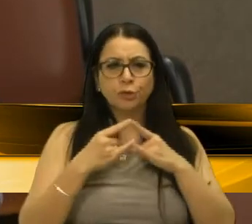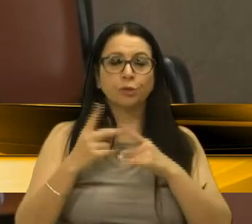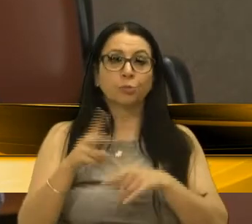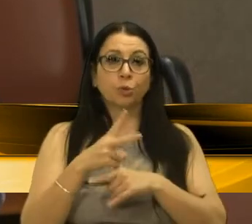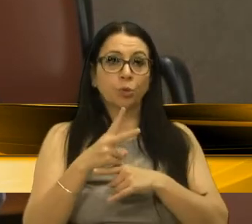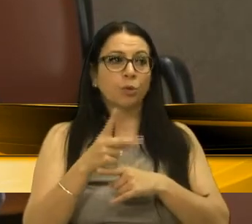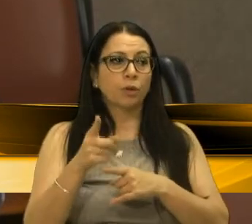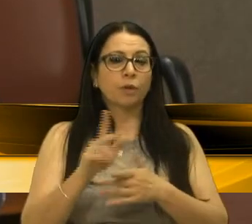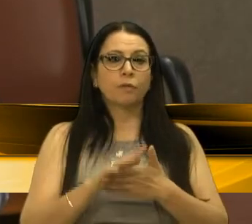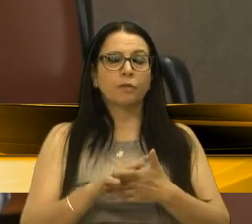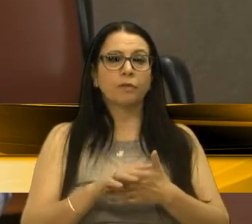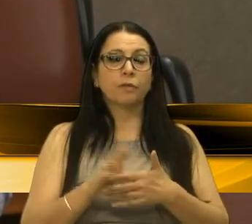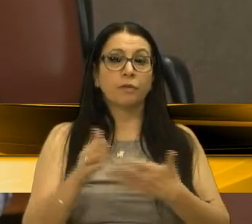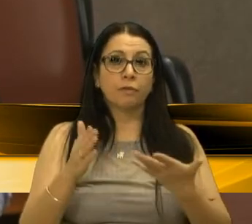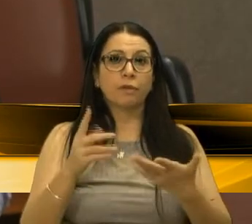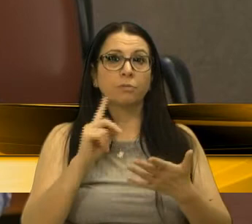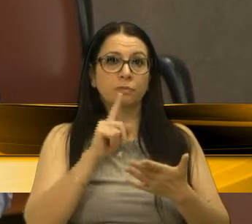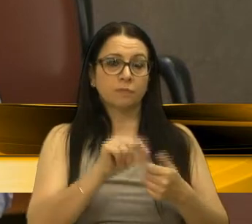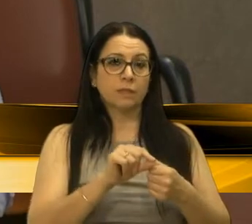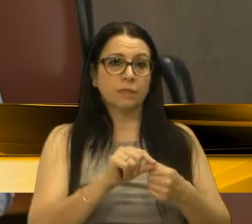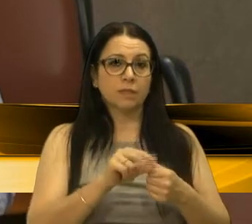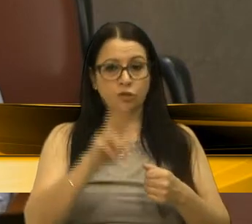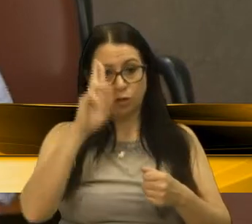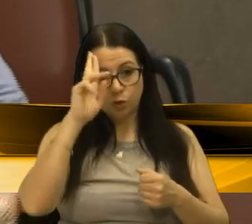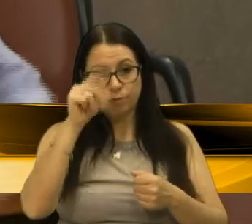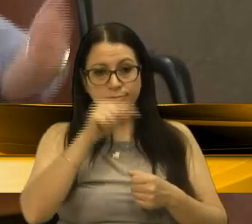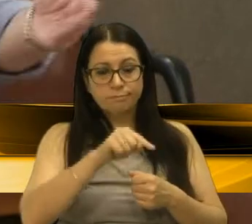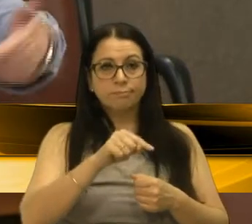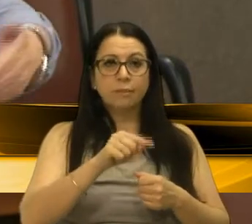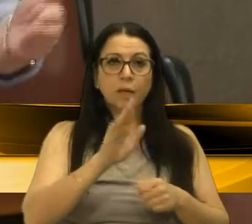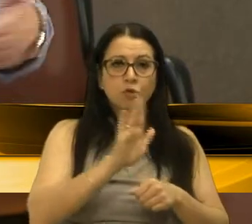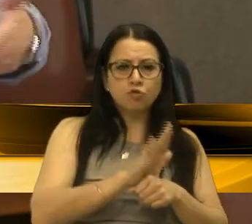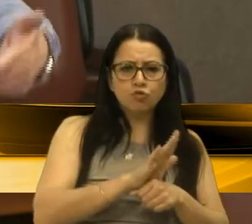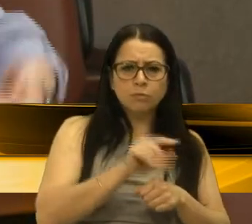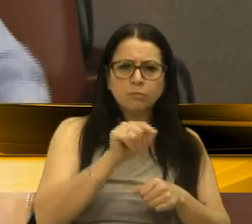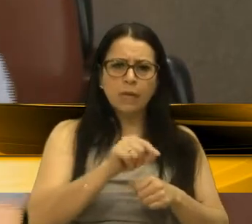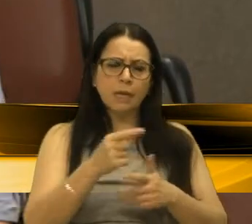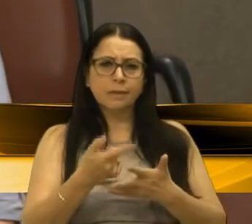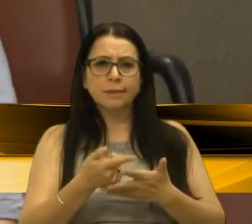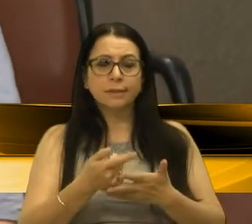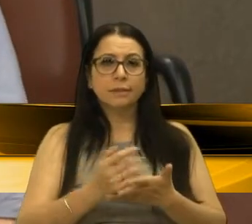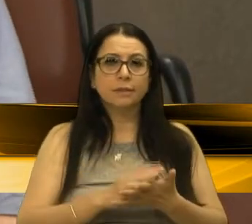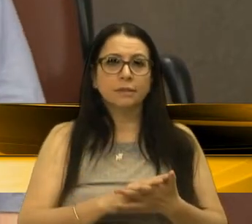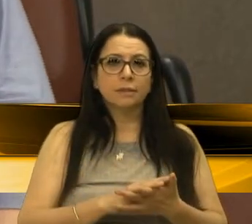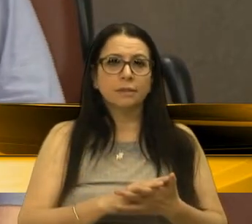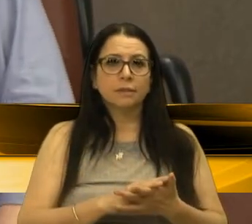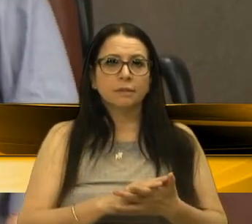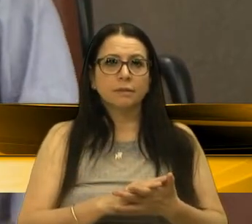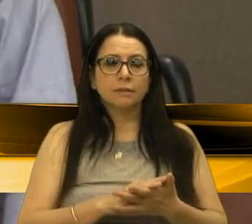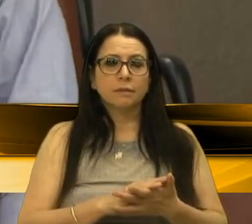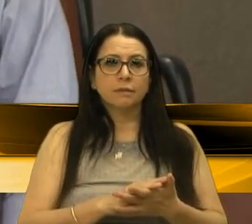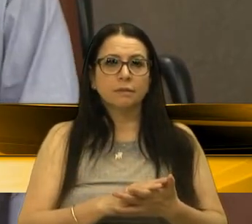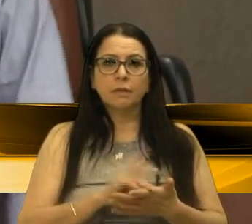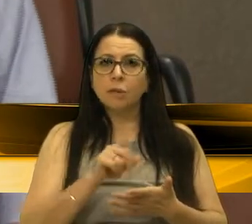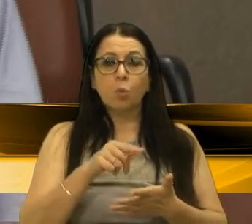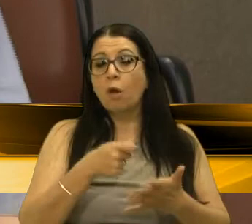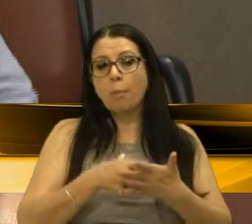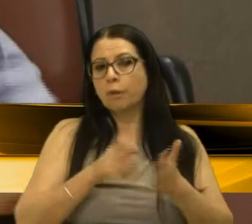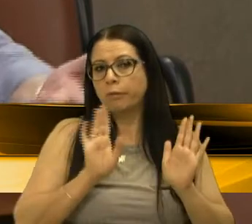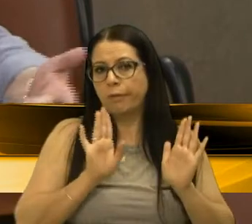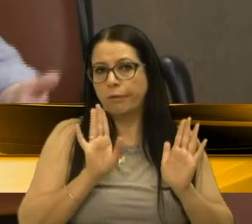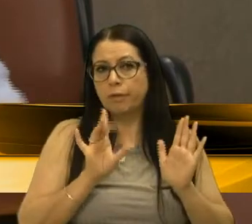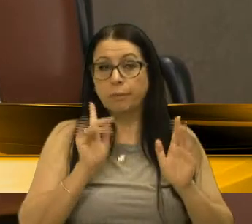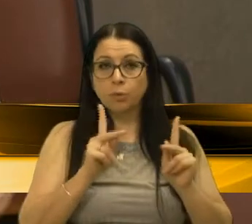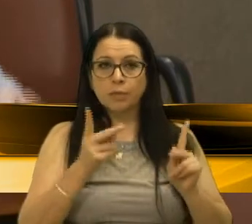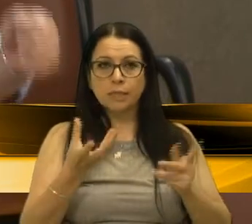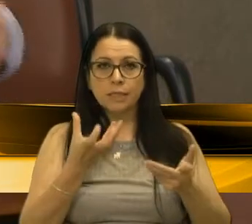do ponto de, vamos, diretor aqui, ajuda aqui, não é obrigatório, é só